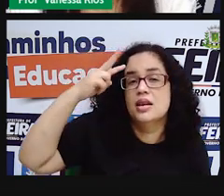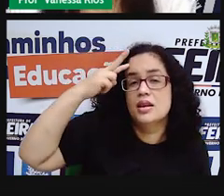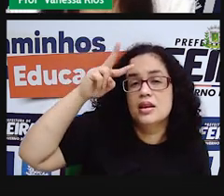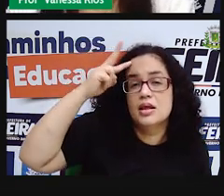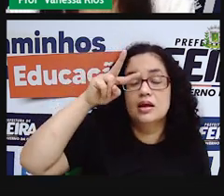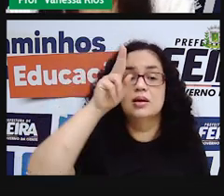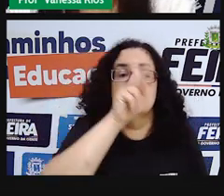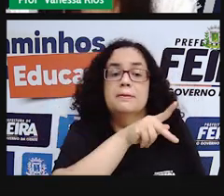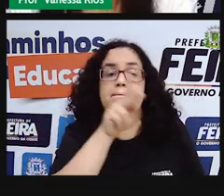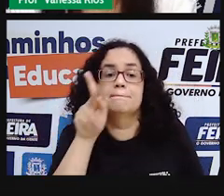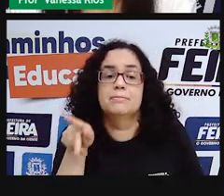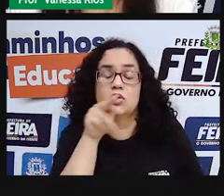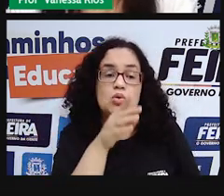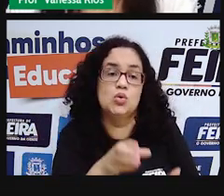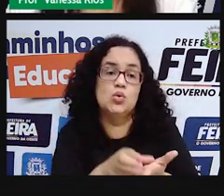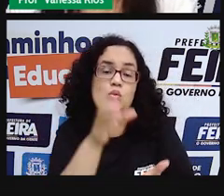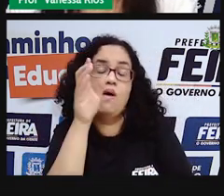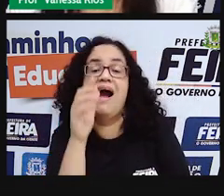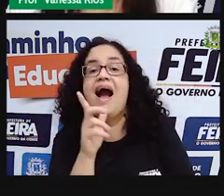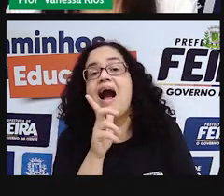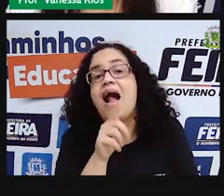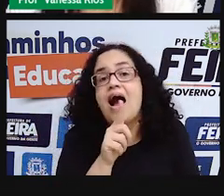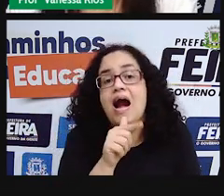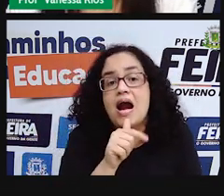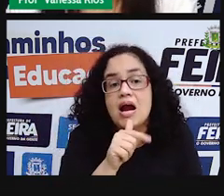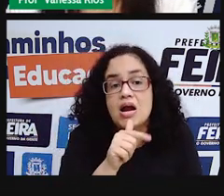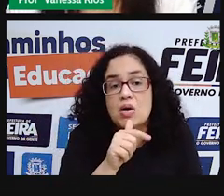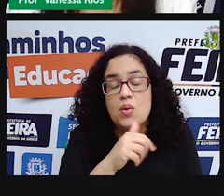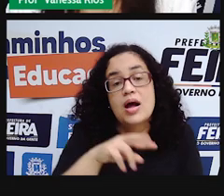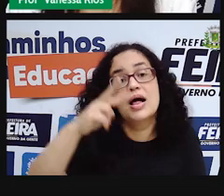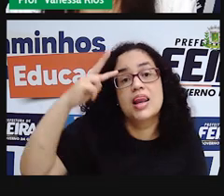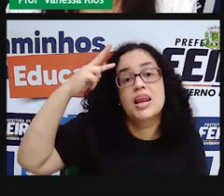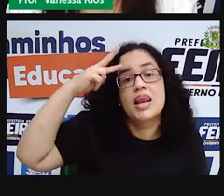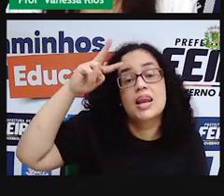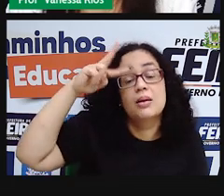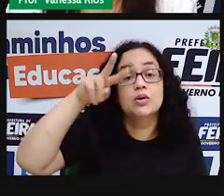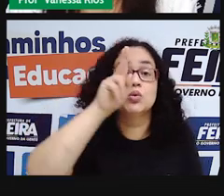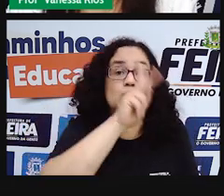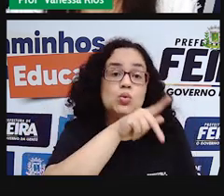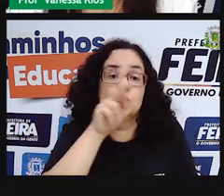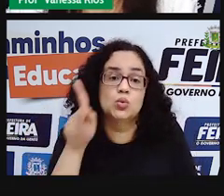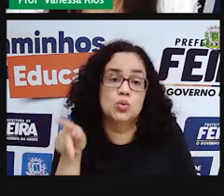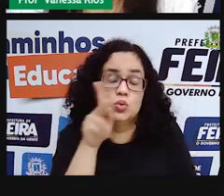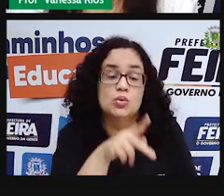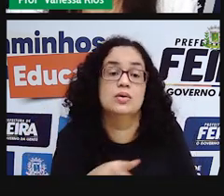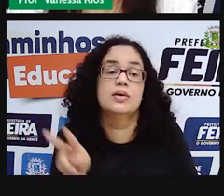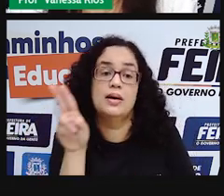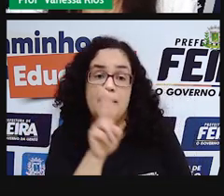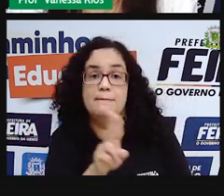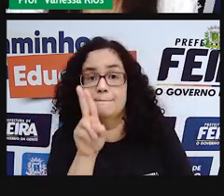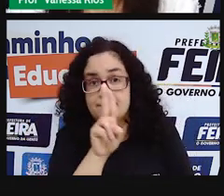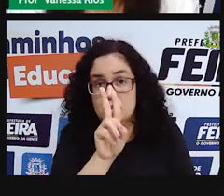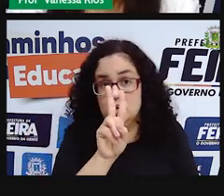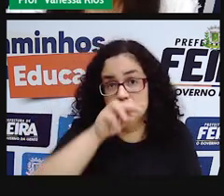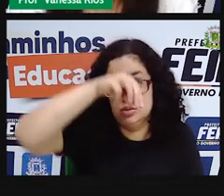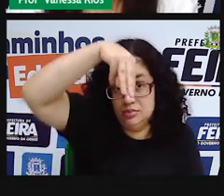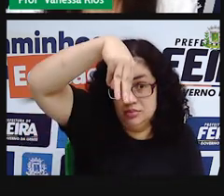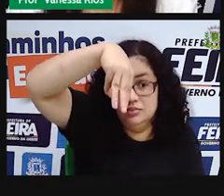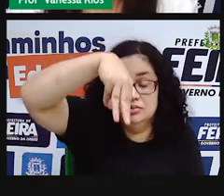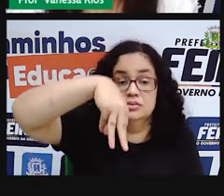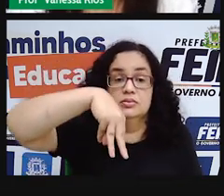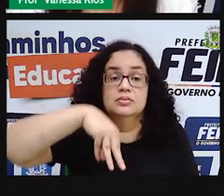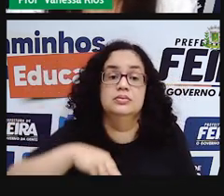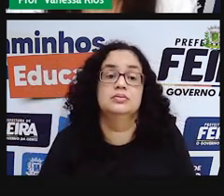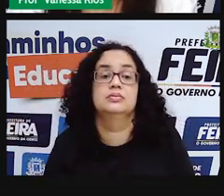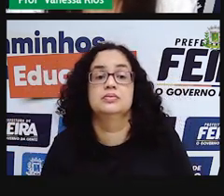copos, né, usou o líquido. Lembra lá quando a PRO falou das unidades de medida de capacidade,